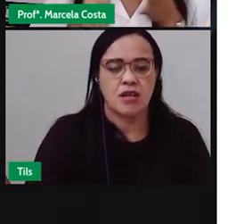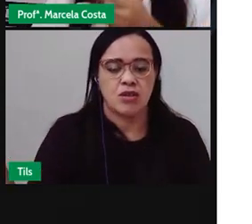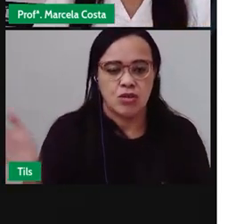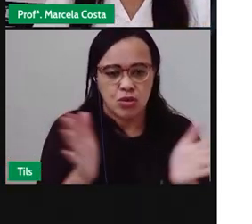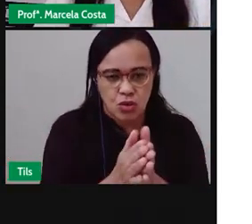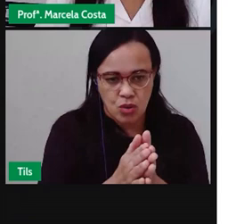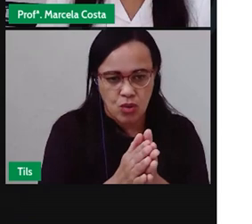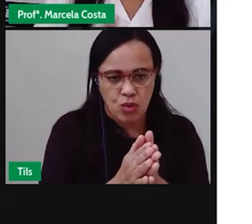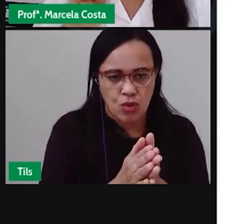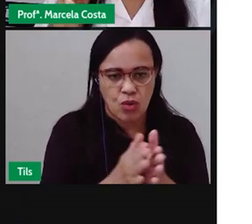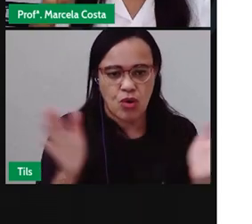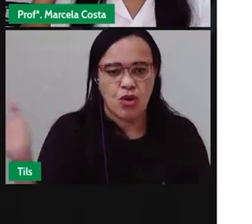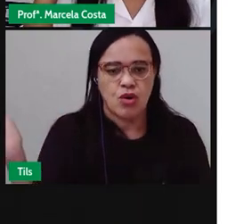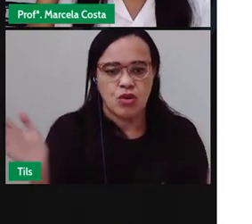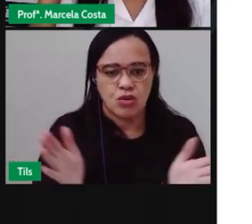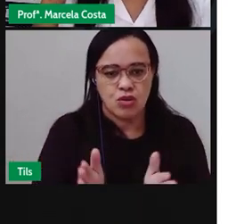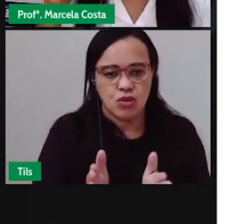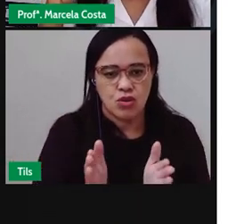Jumento